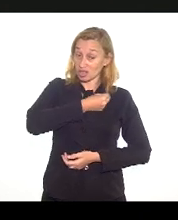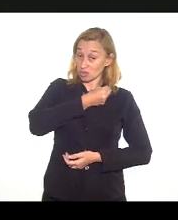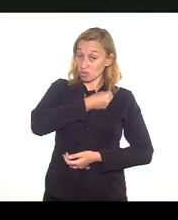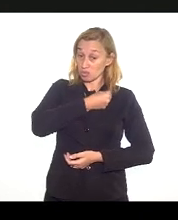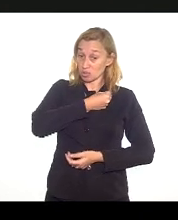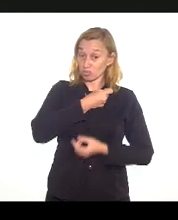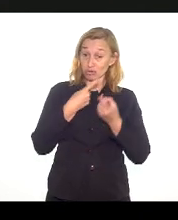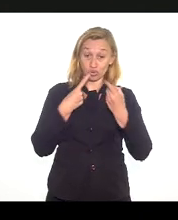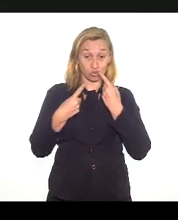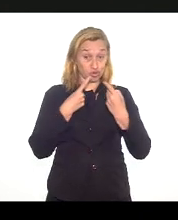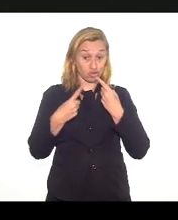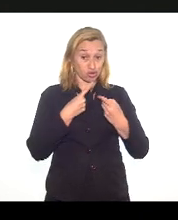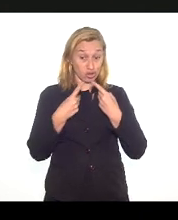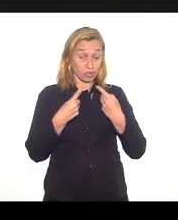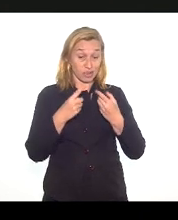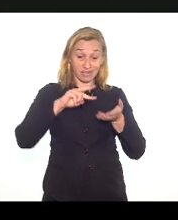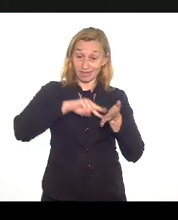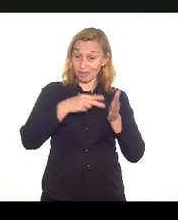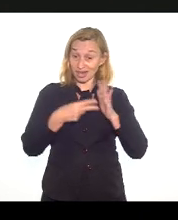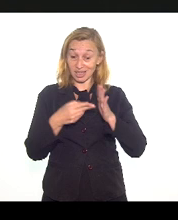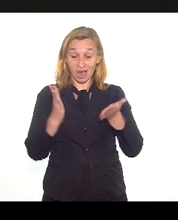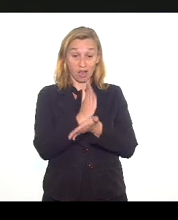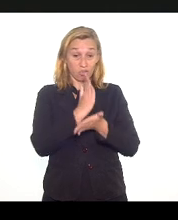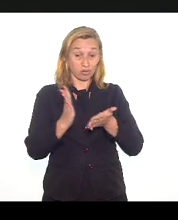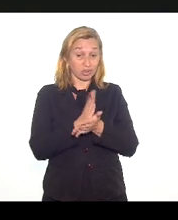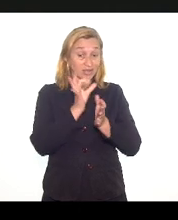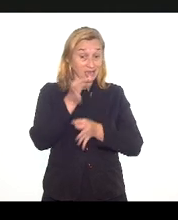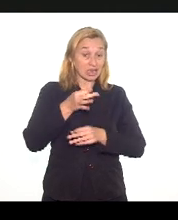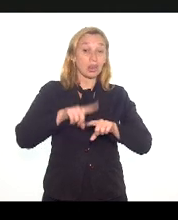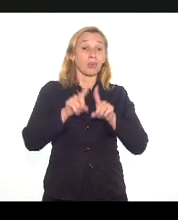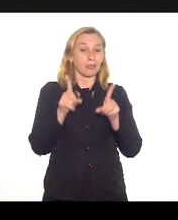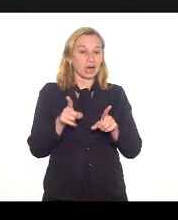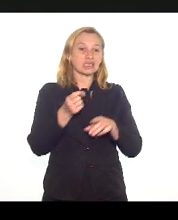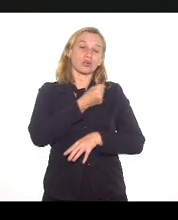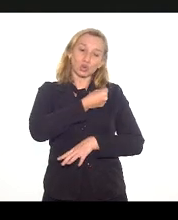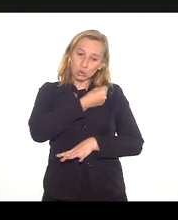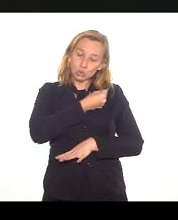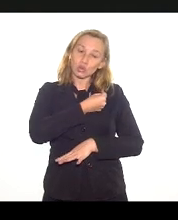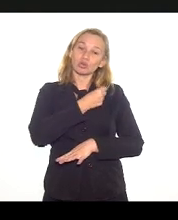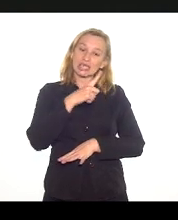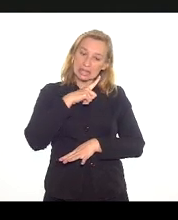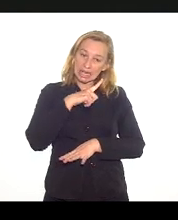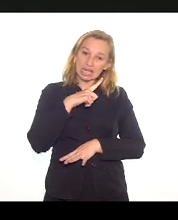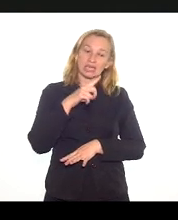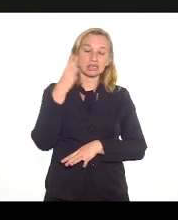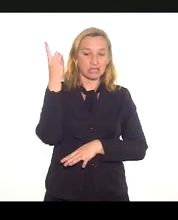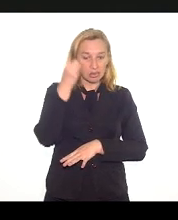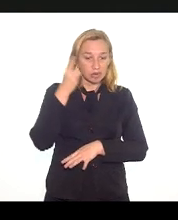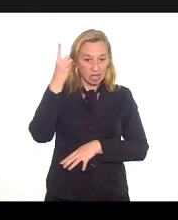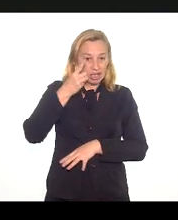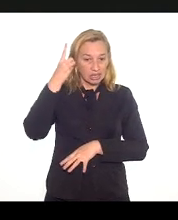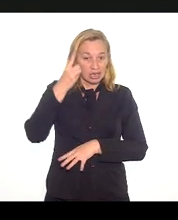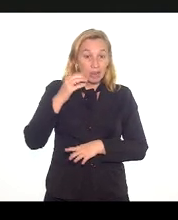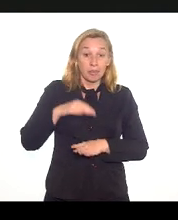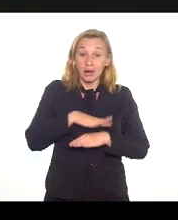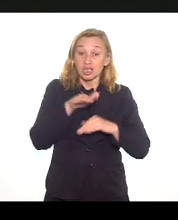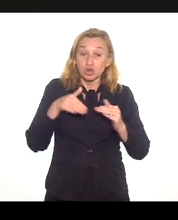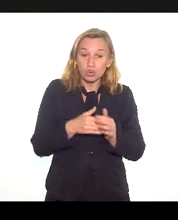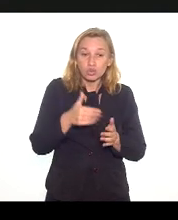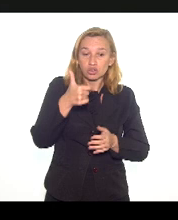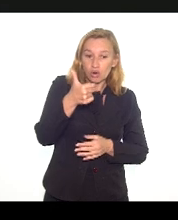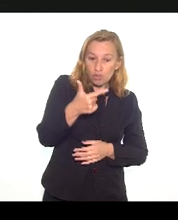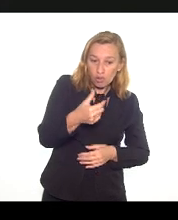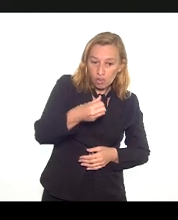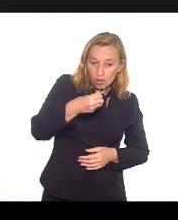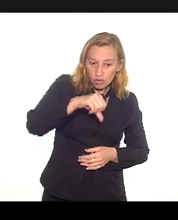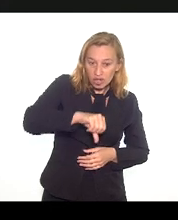para poder estar analisando e interpretar corretamente, mas é um dado que a gente tem, inclusive, deputada, para todos os 92 municípios,